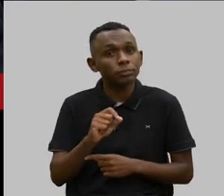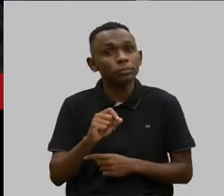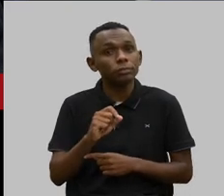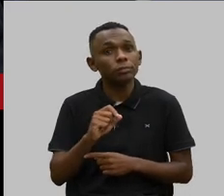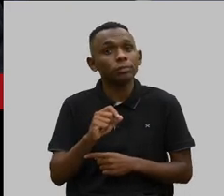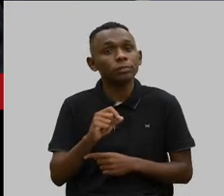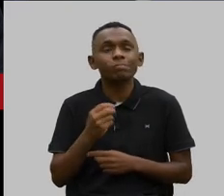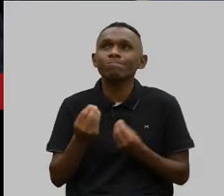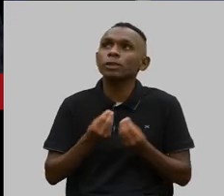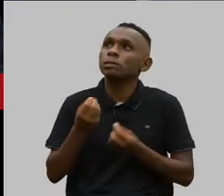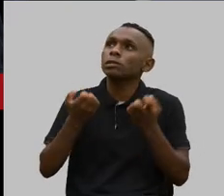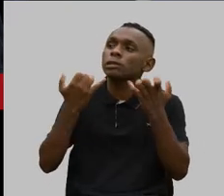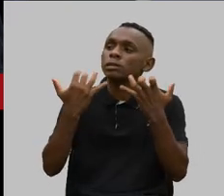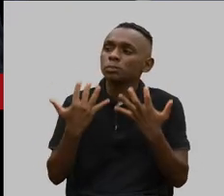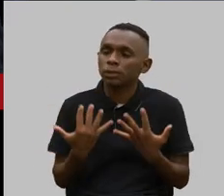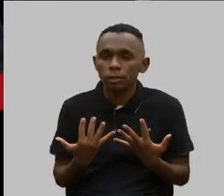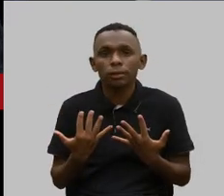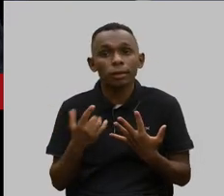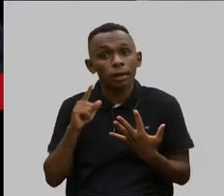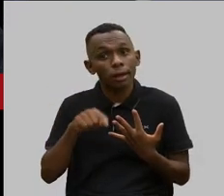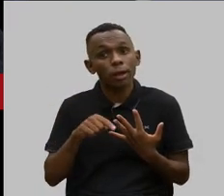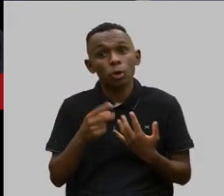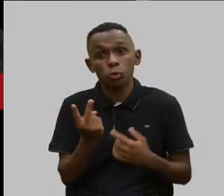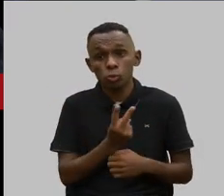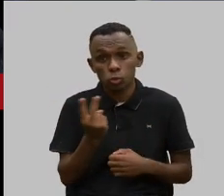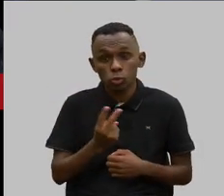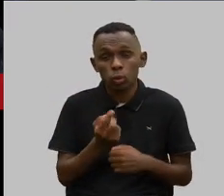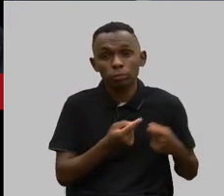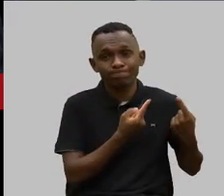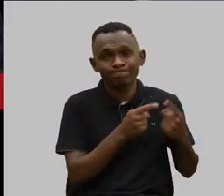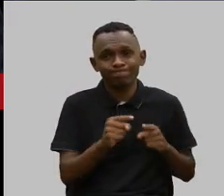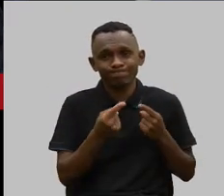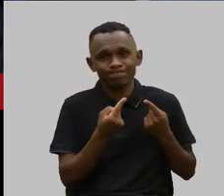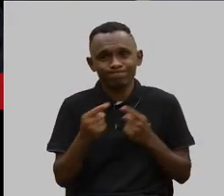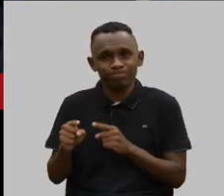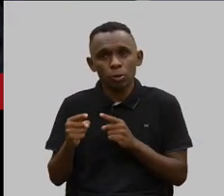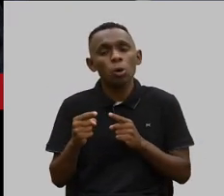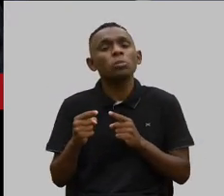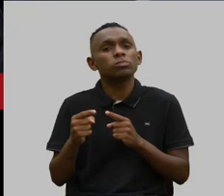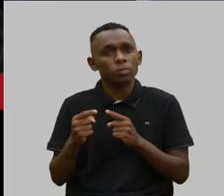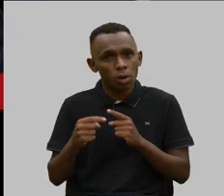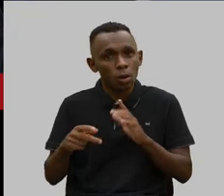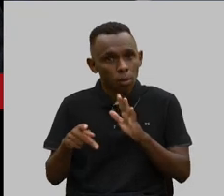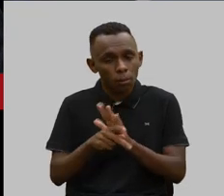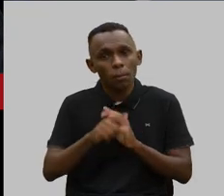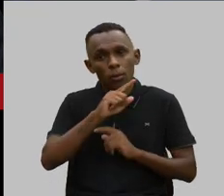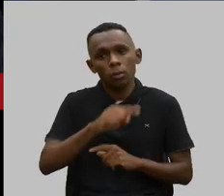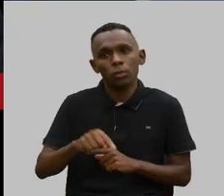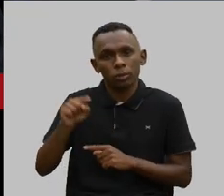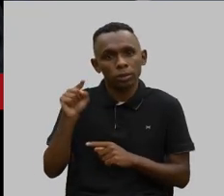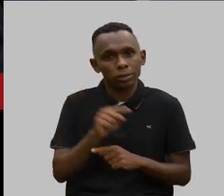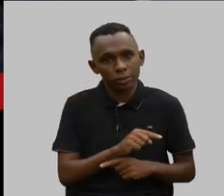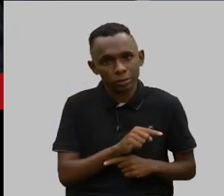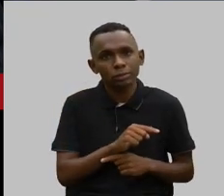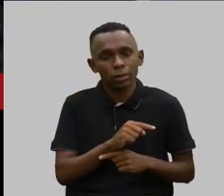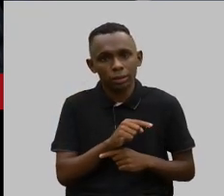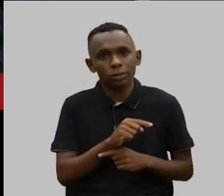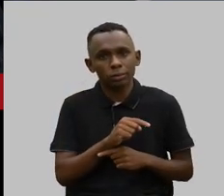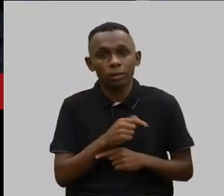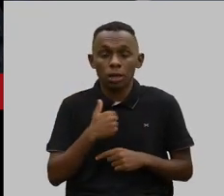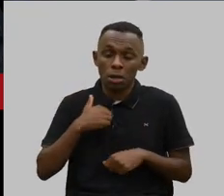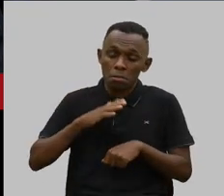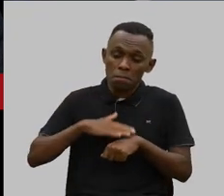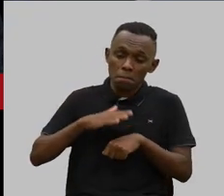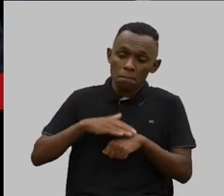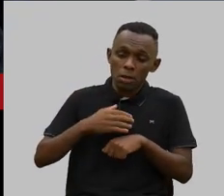como que eu posso dizer, atacados pelo esse cancelamento que, no meu ponto